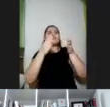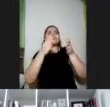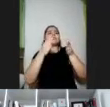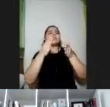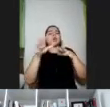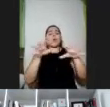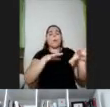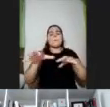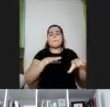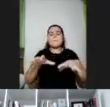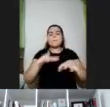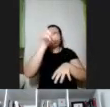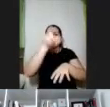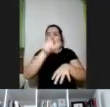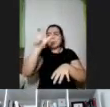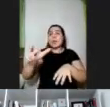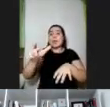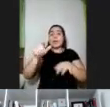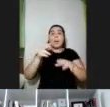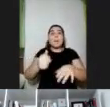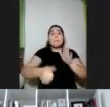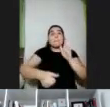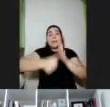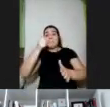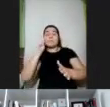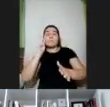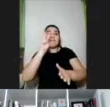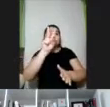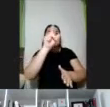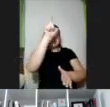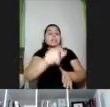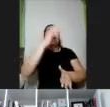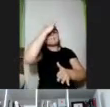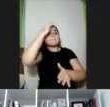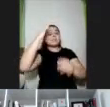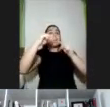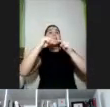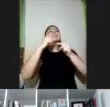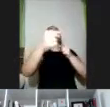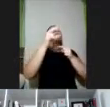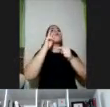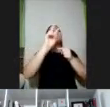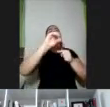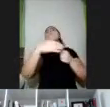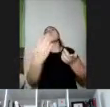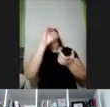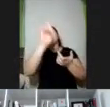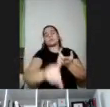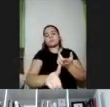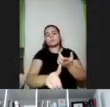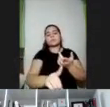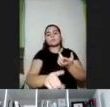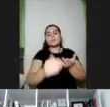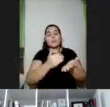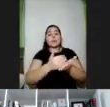First, né? De pessoas, primeiro você vê a pessoa para depois você vê a deficiência, trabalha na perspectiva que a gente possa trabalhar. A pessoa